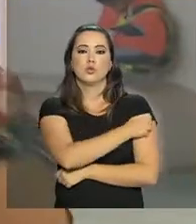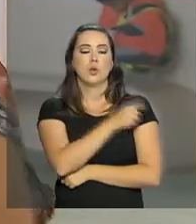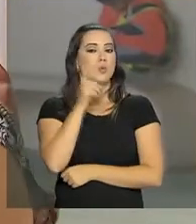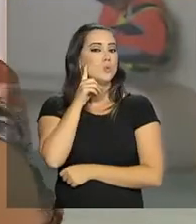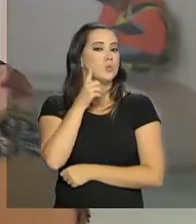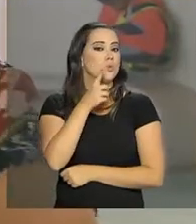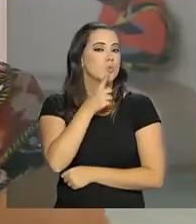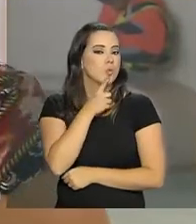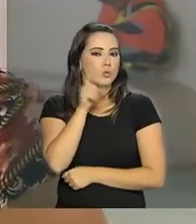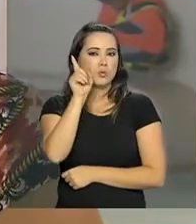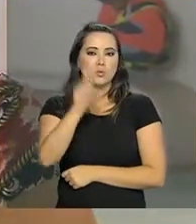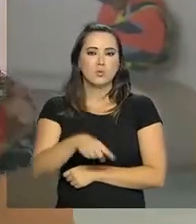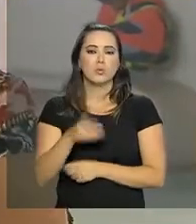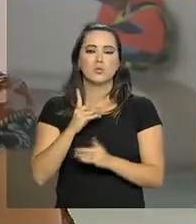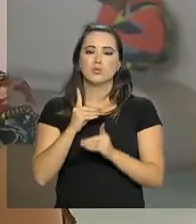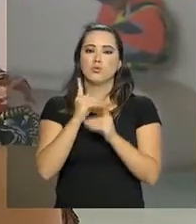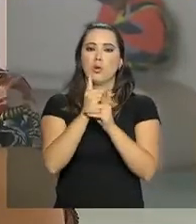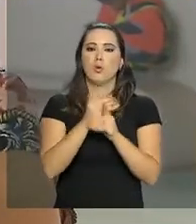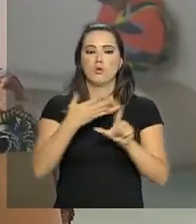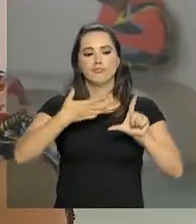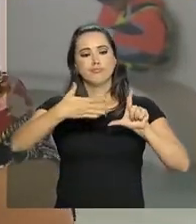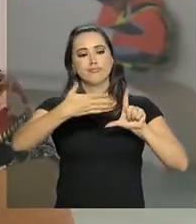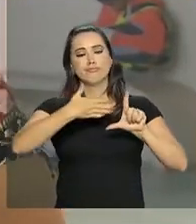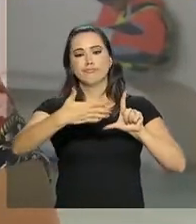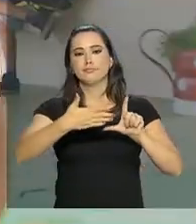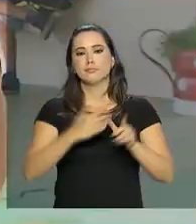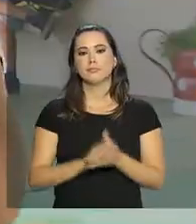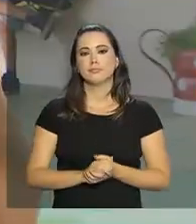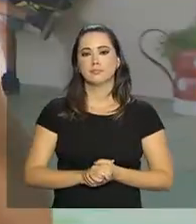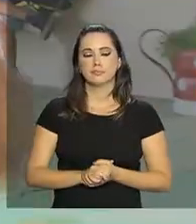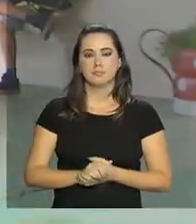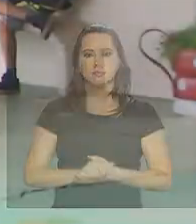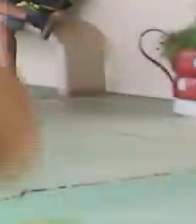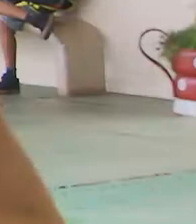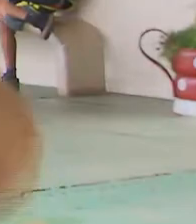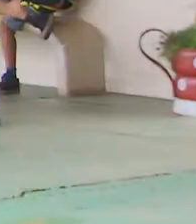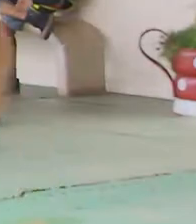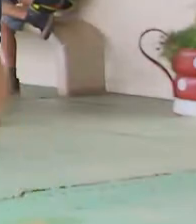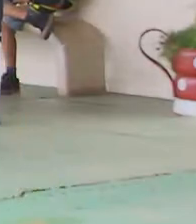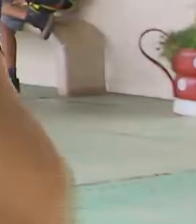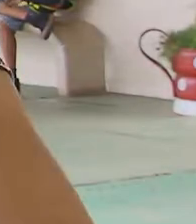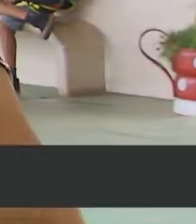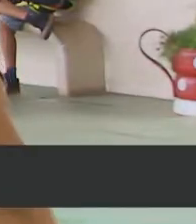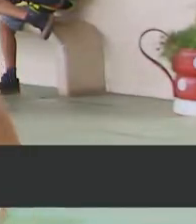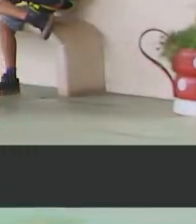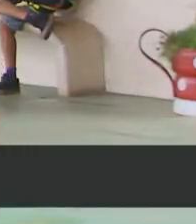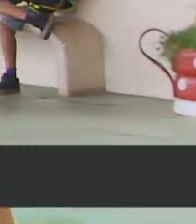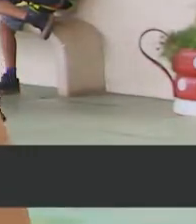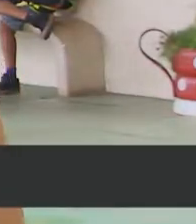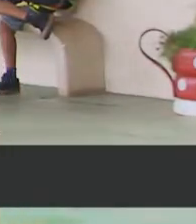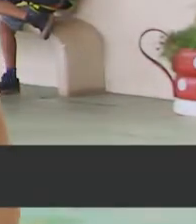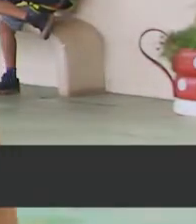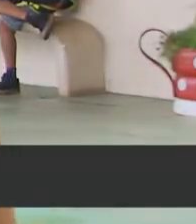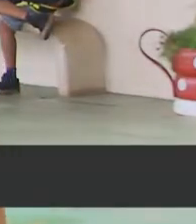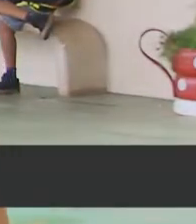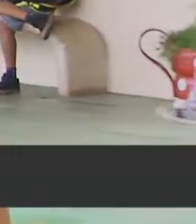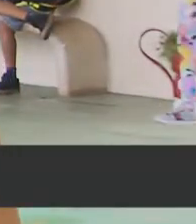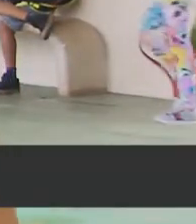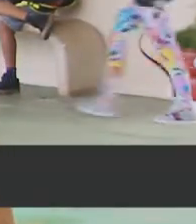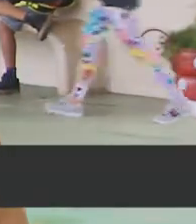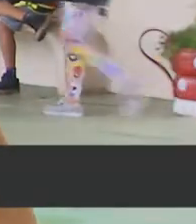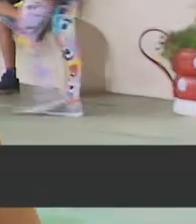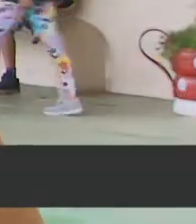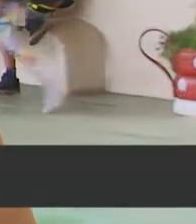deficiência auditiva em contar com a prova específica. A videoprova, ela traduz tudo, detalha sobre